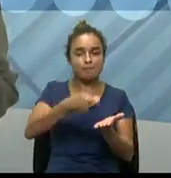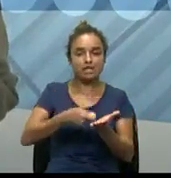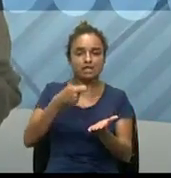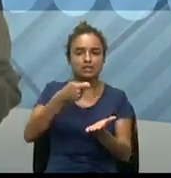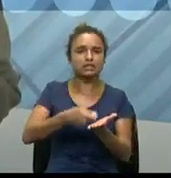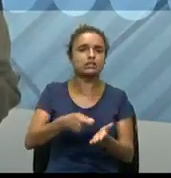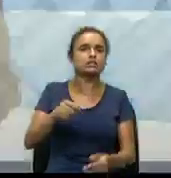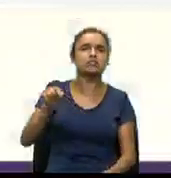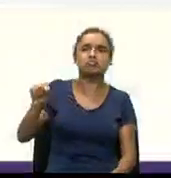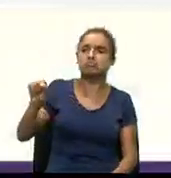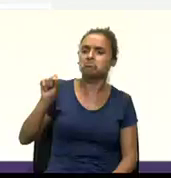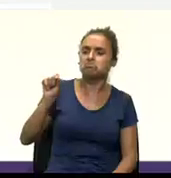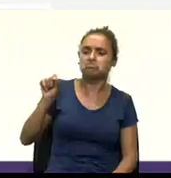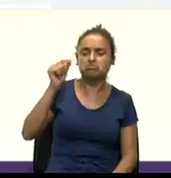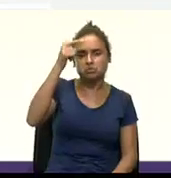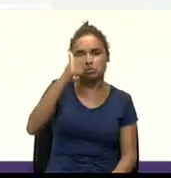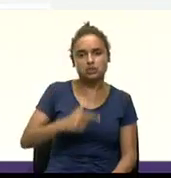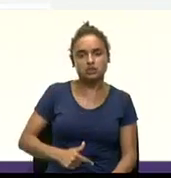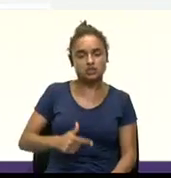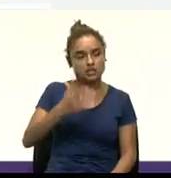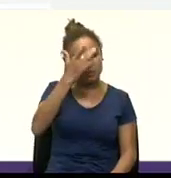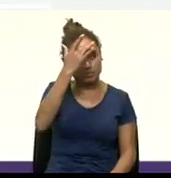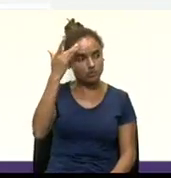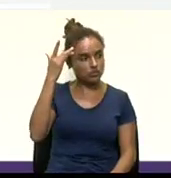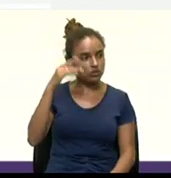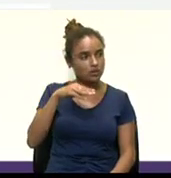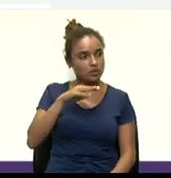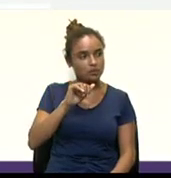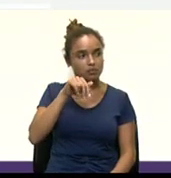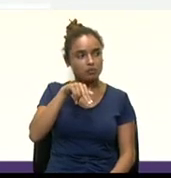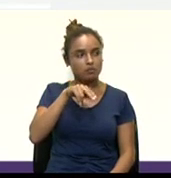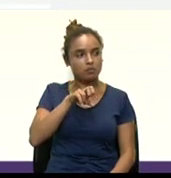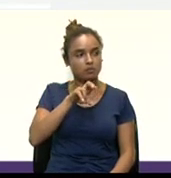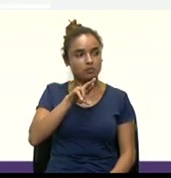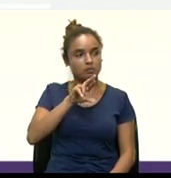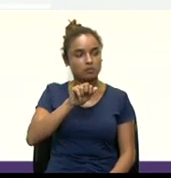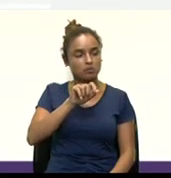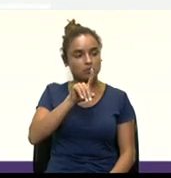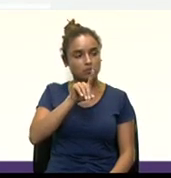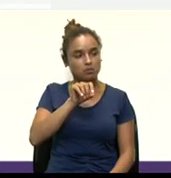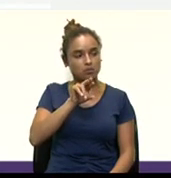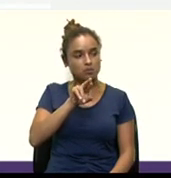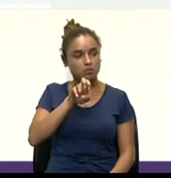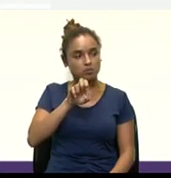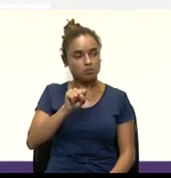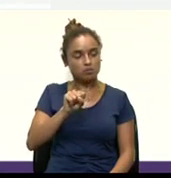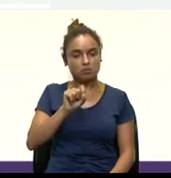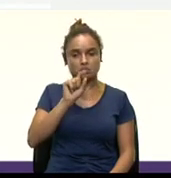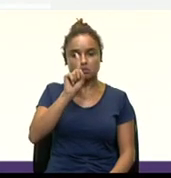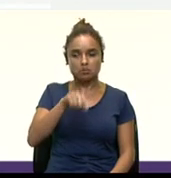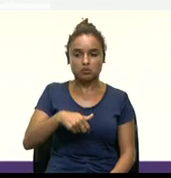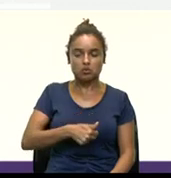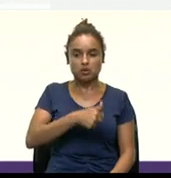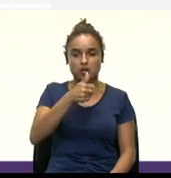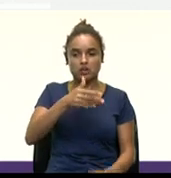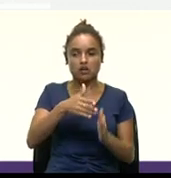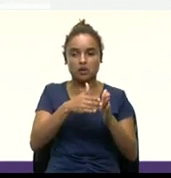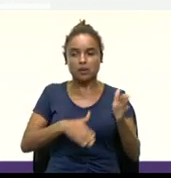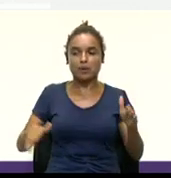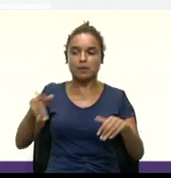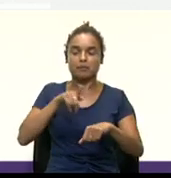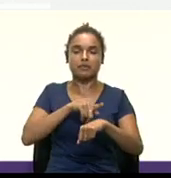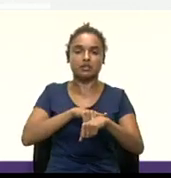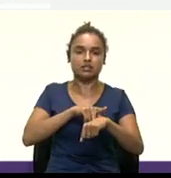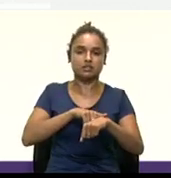Quem são? São os mineradores. Então, no mesmo momento que está